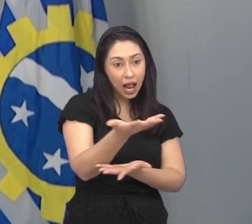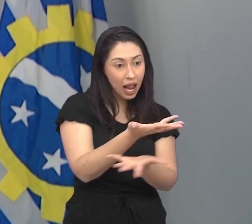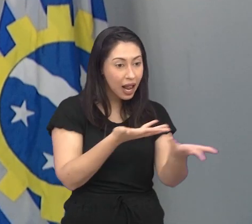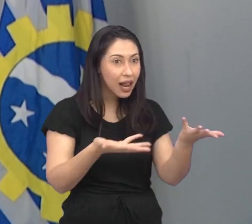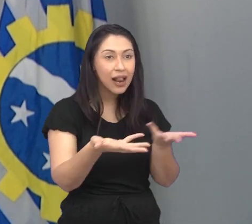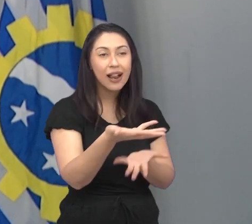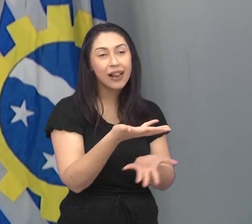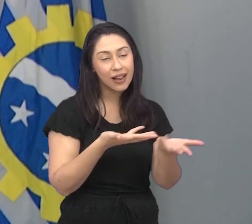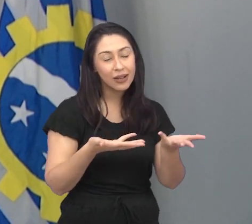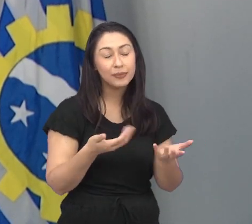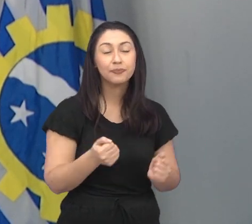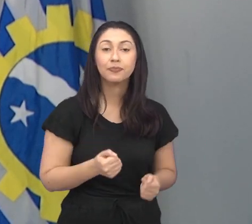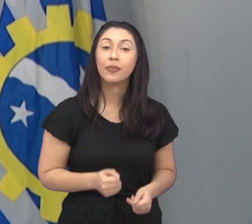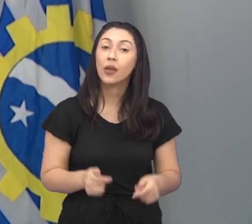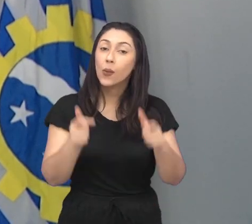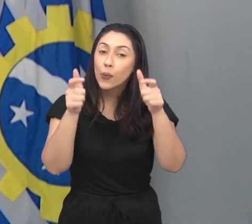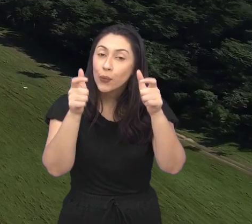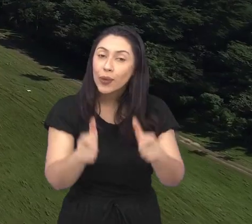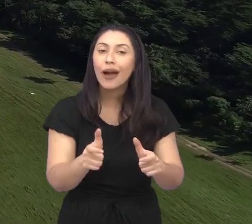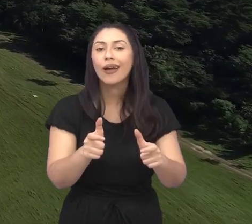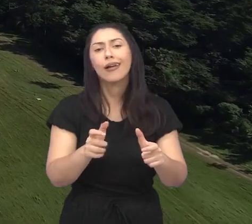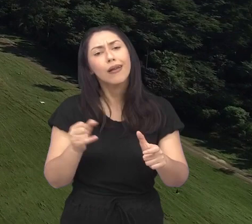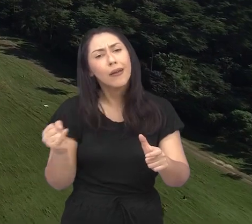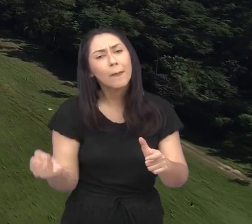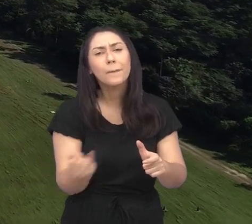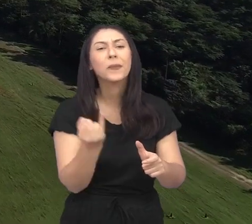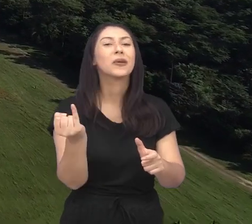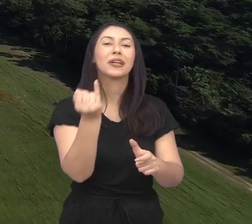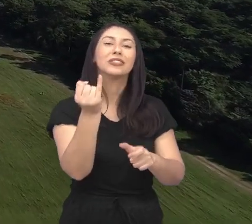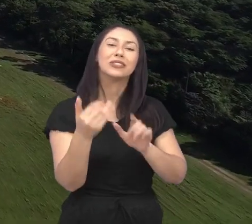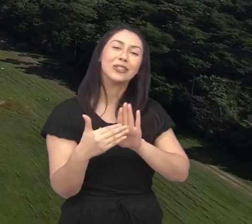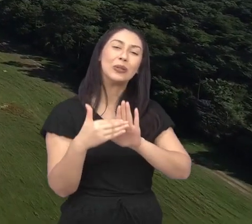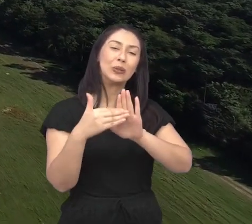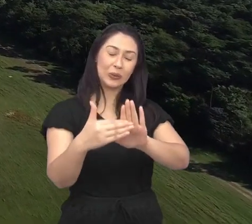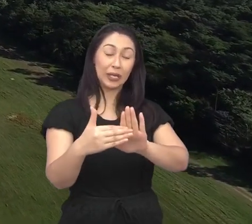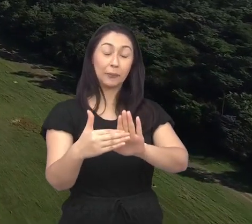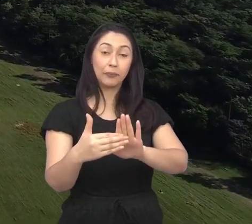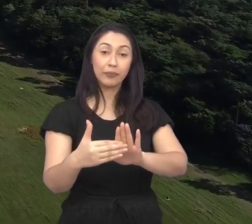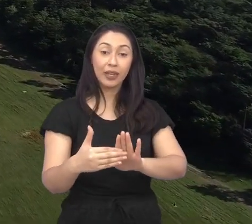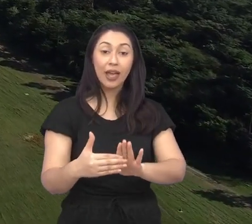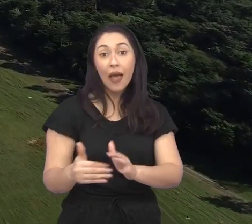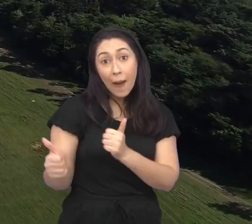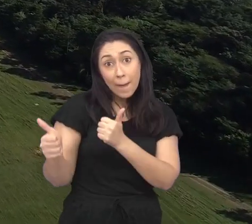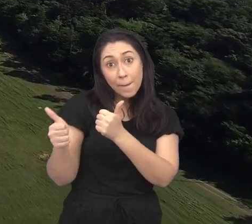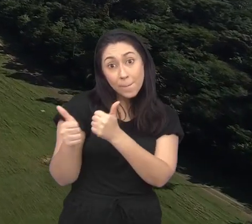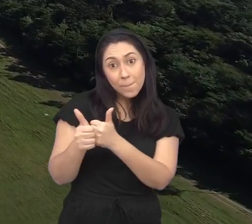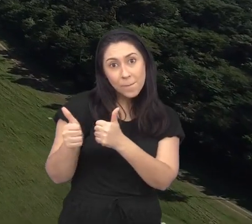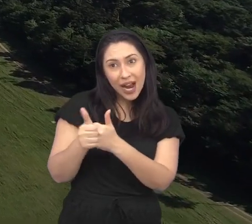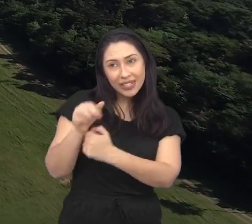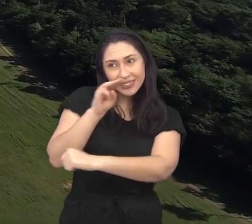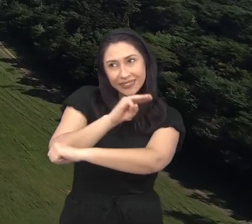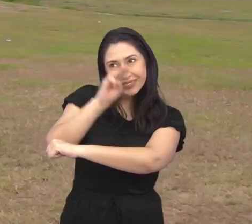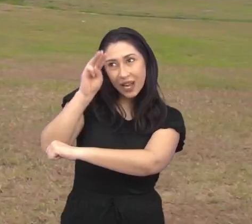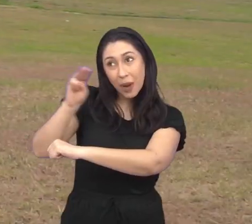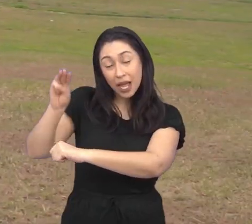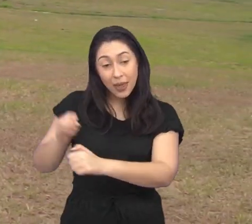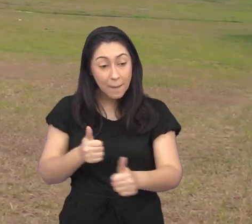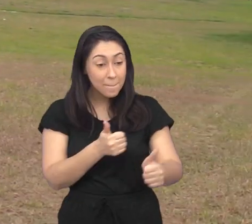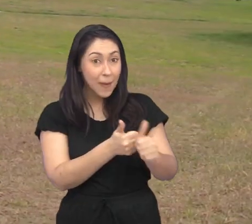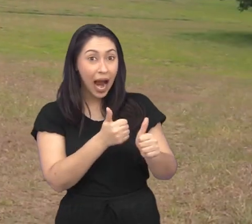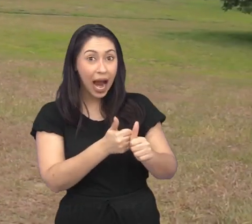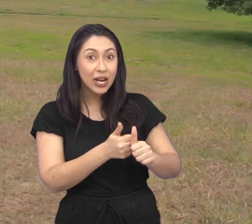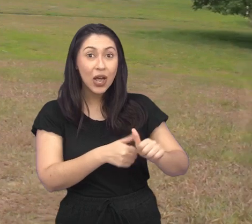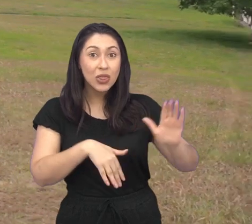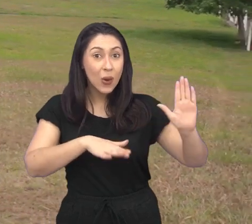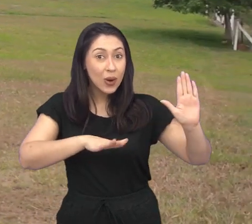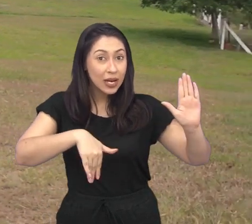o turismo alcança realmente essa capilaridade. A localização é um ponto forte para o turismo em São José. Devido à proximidade com a Serra da